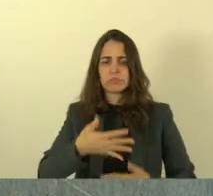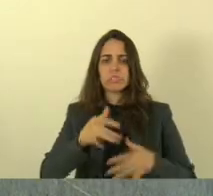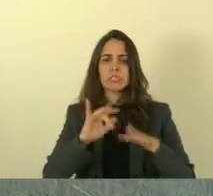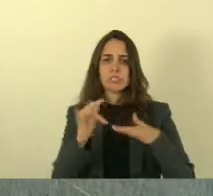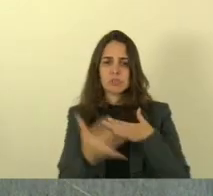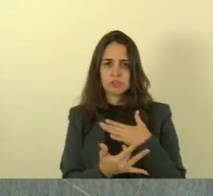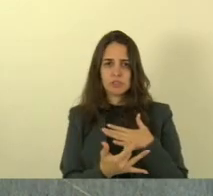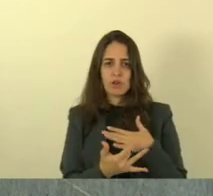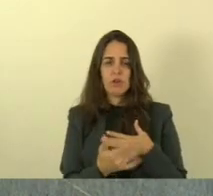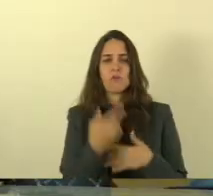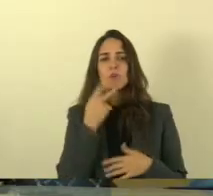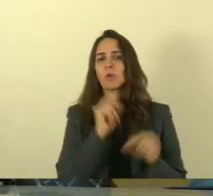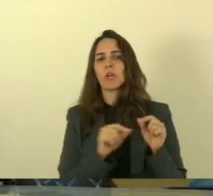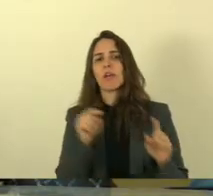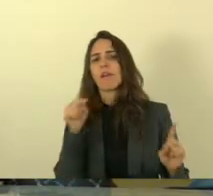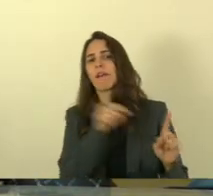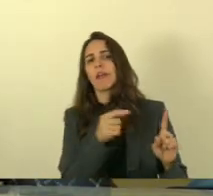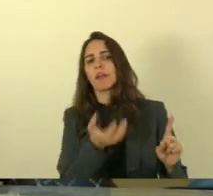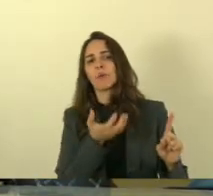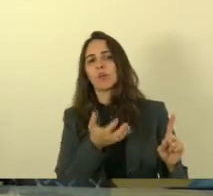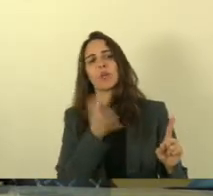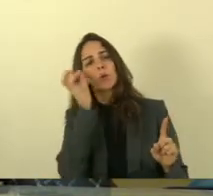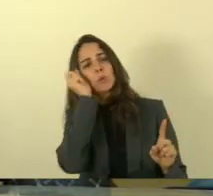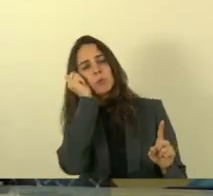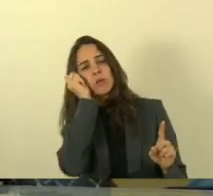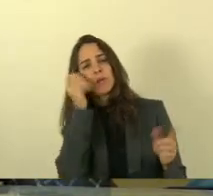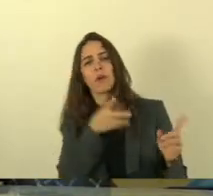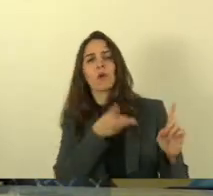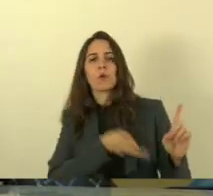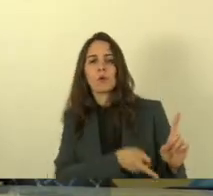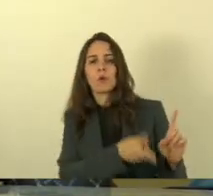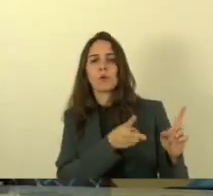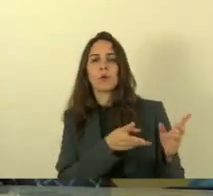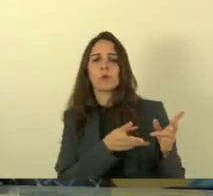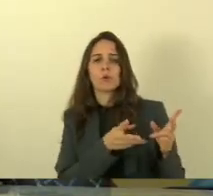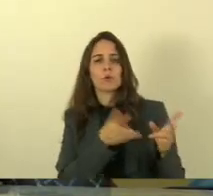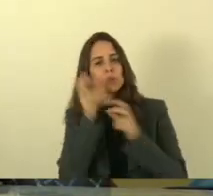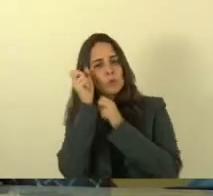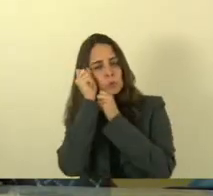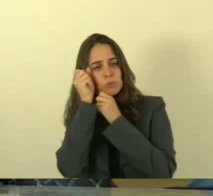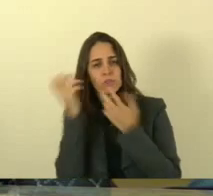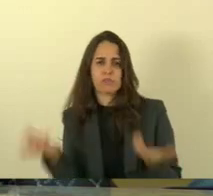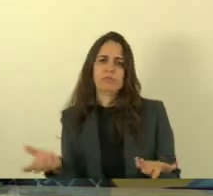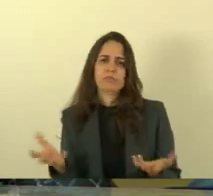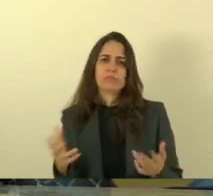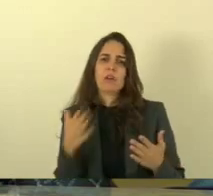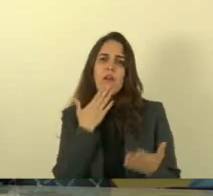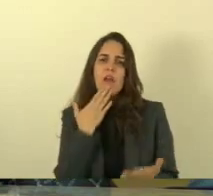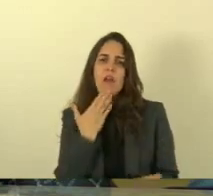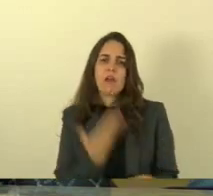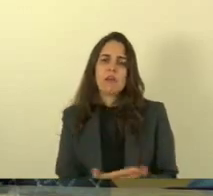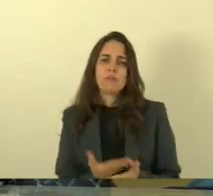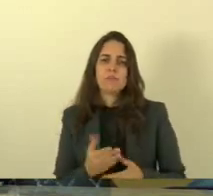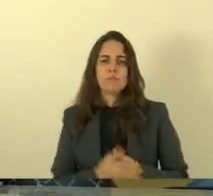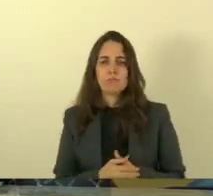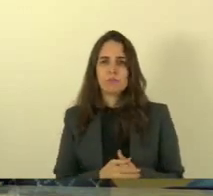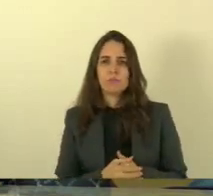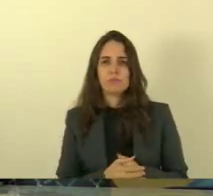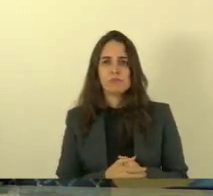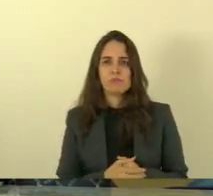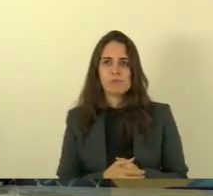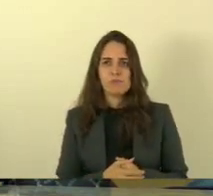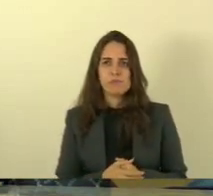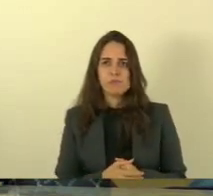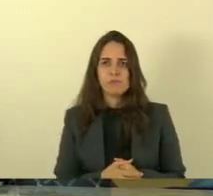agora está dormindo isso é realmente o fato estarrecedor a